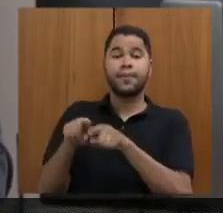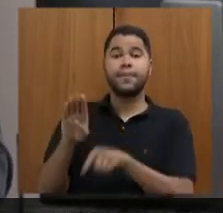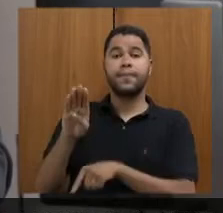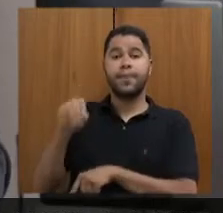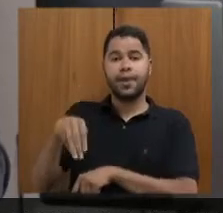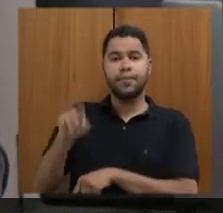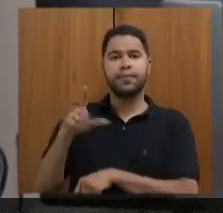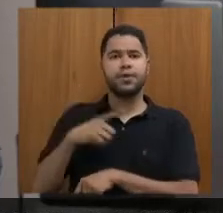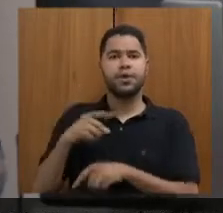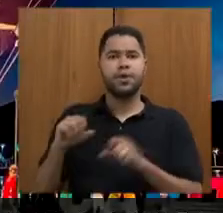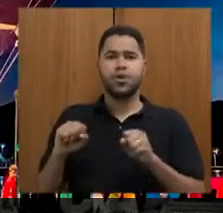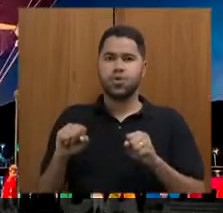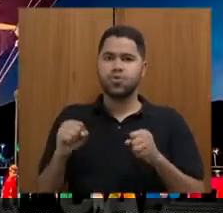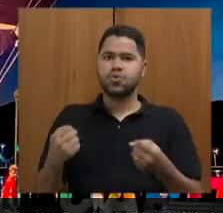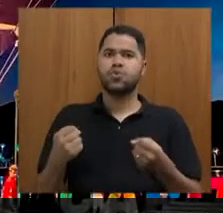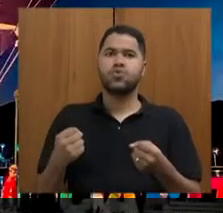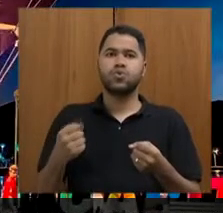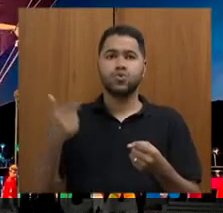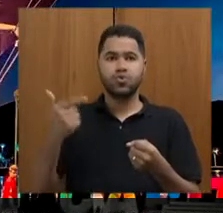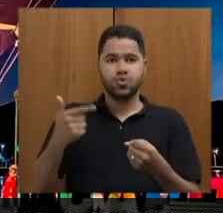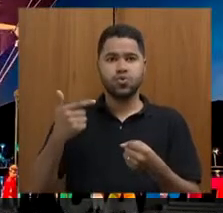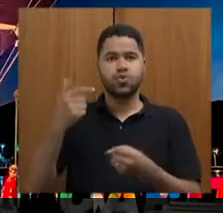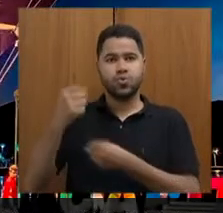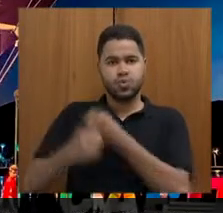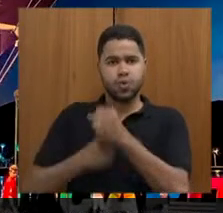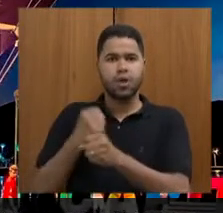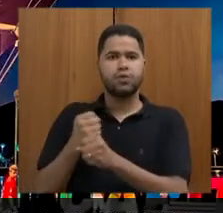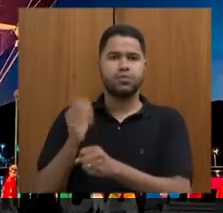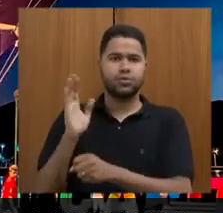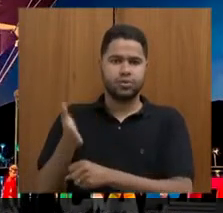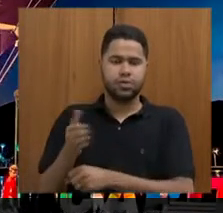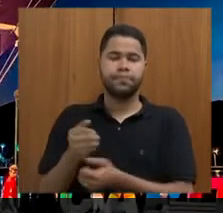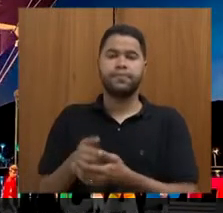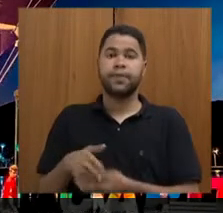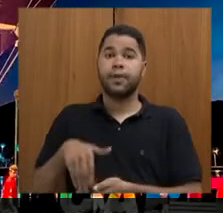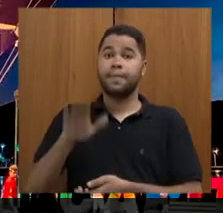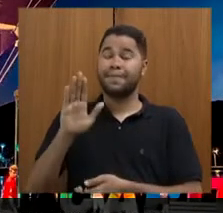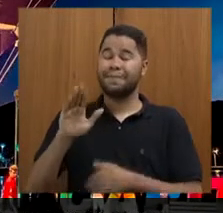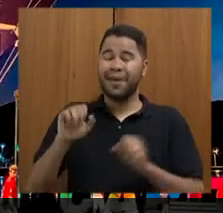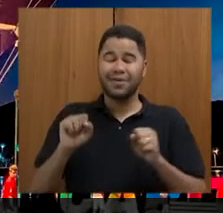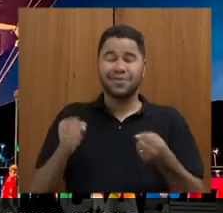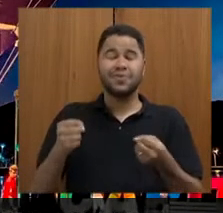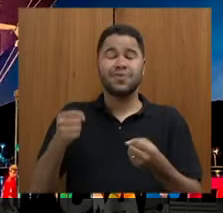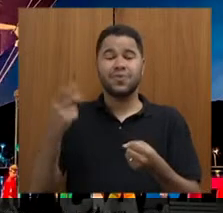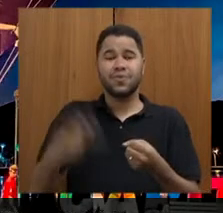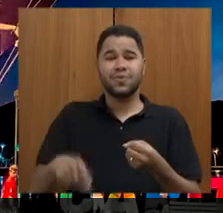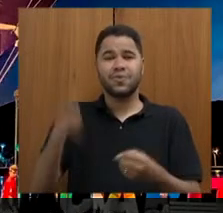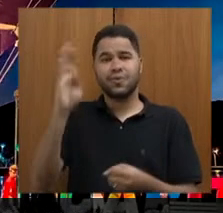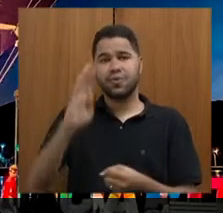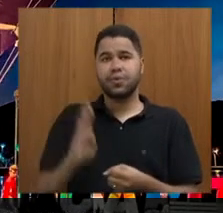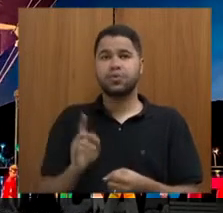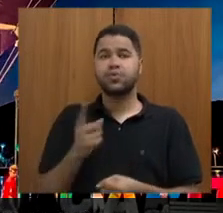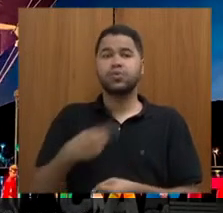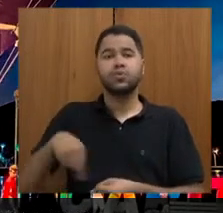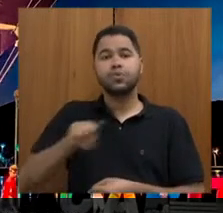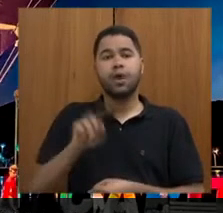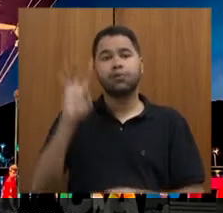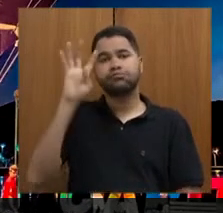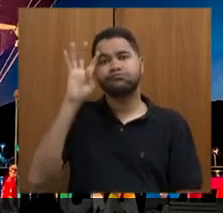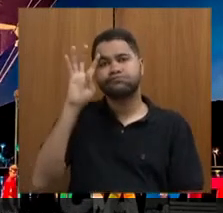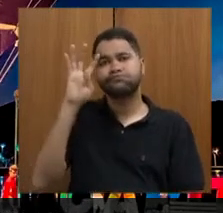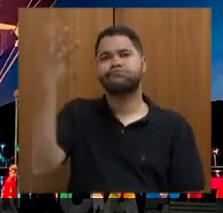segurança, pelo segundo ano consecutivo, é o Estado mais seguro do país. Nós resolvemos, então, usar